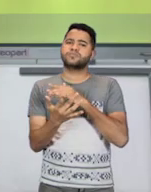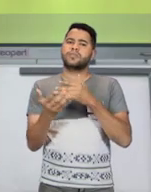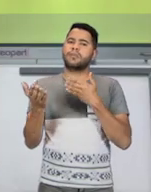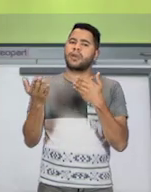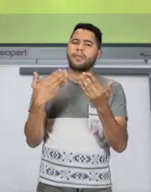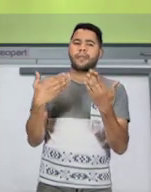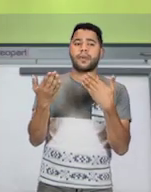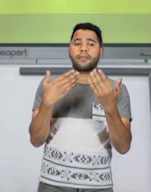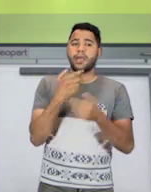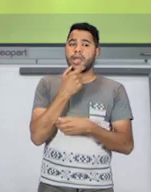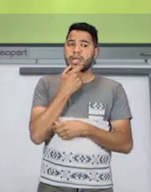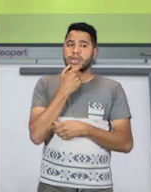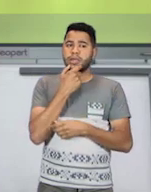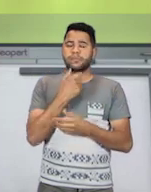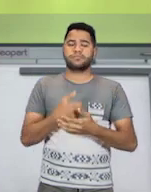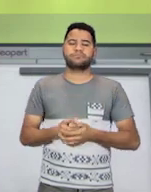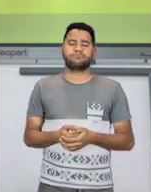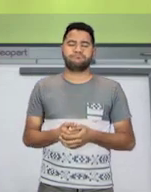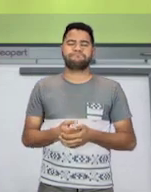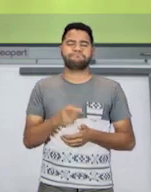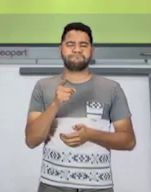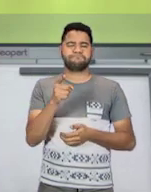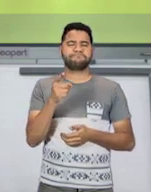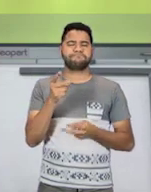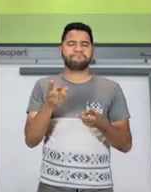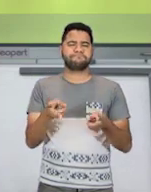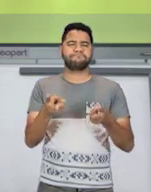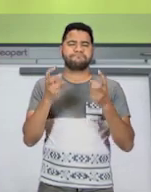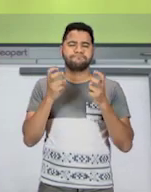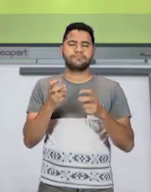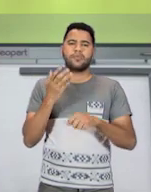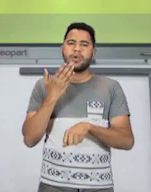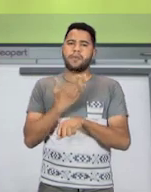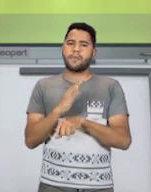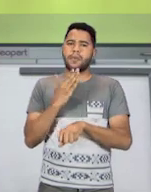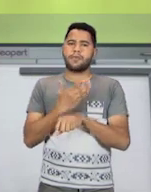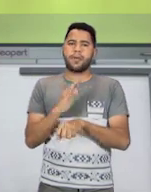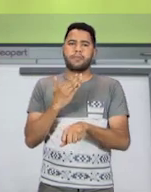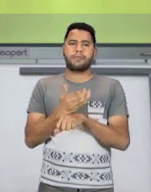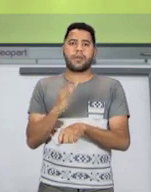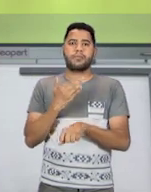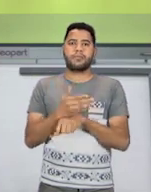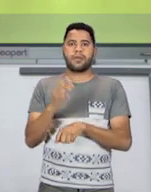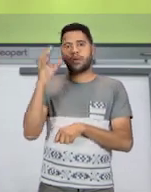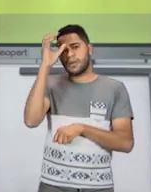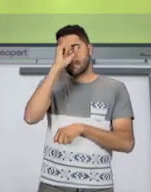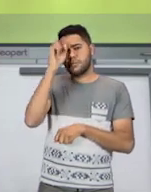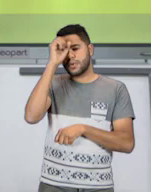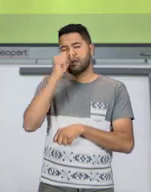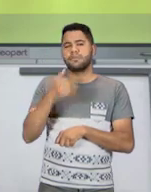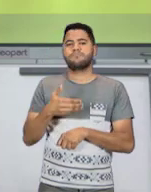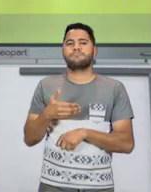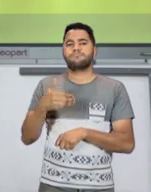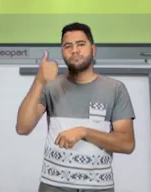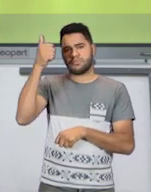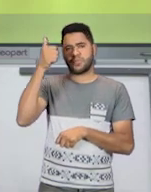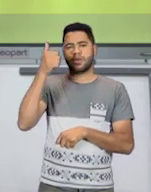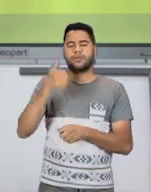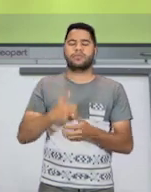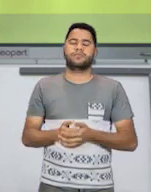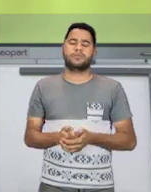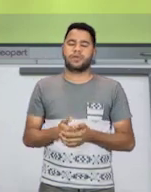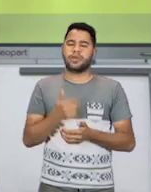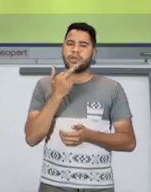conversar em inglês. Vocês vão ver que a prática vai levar vocês a aprender e falar cada vez melhor a língua